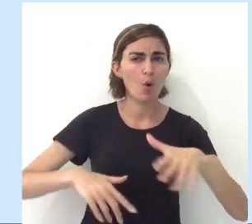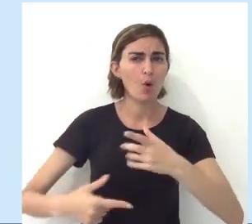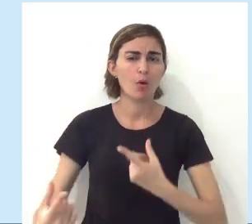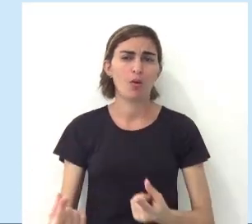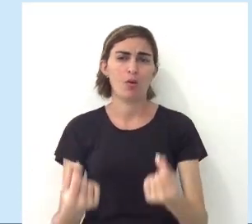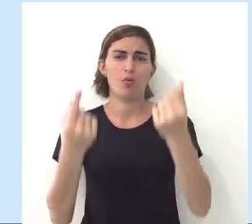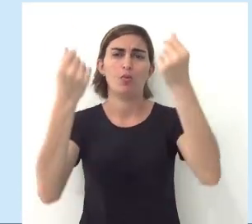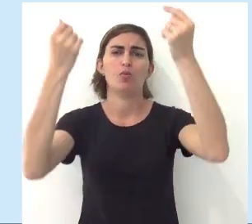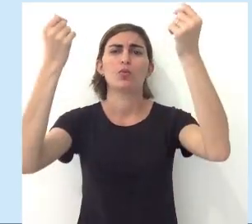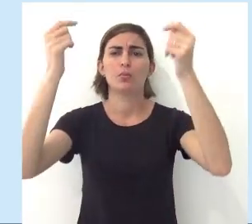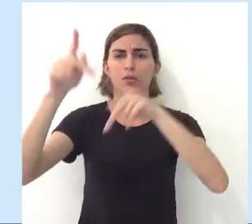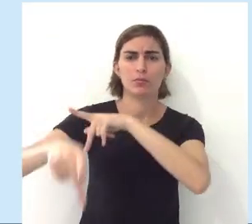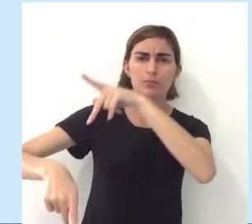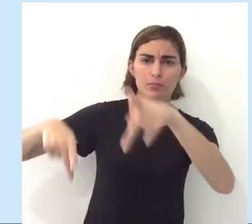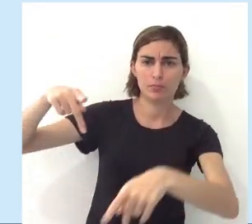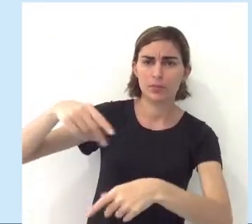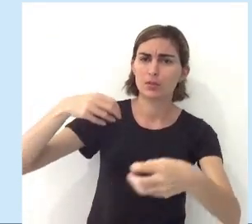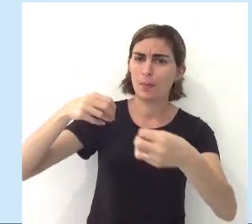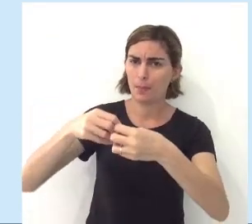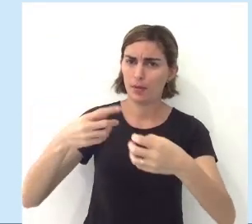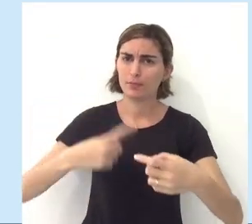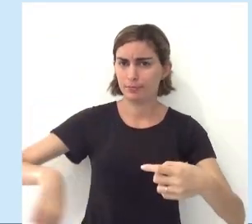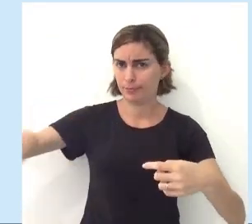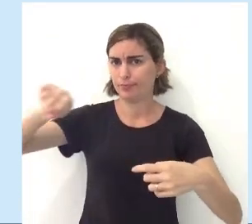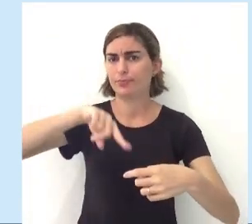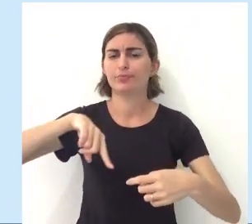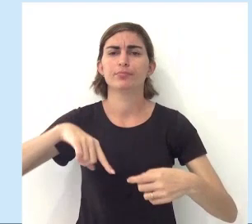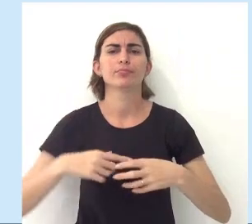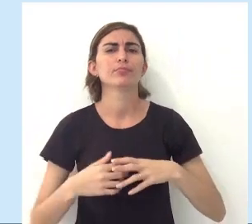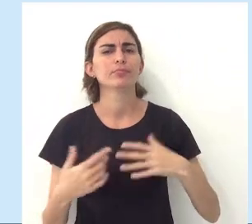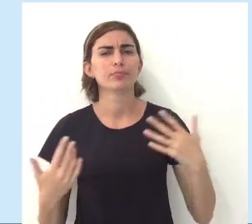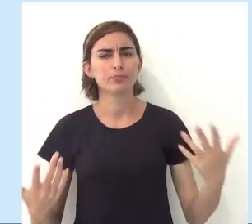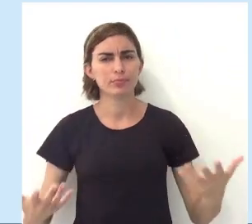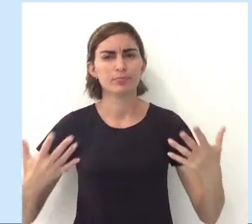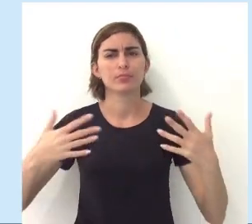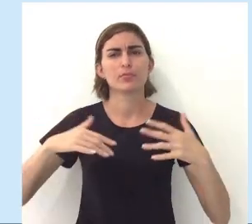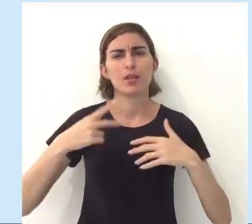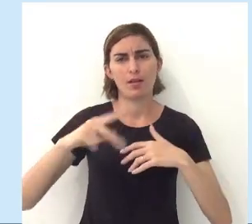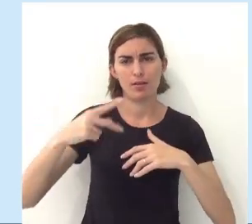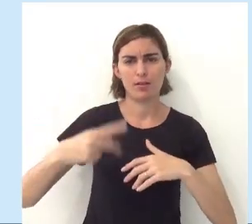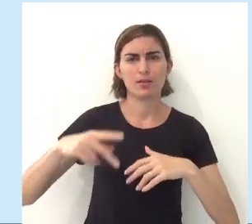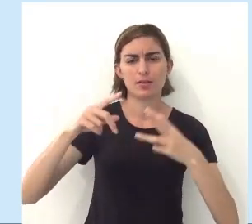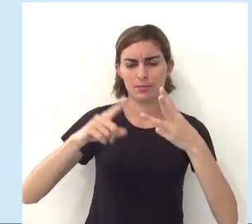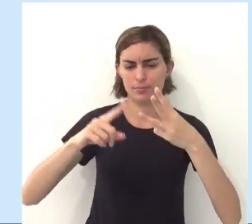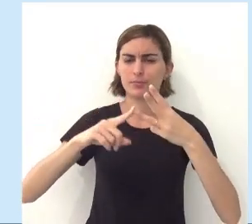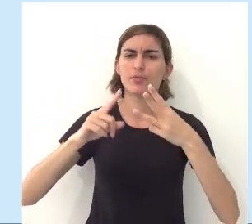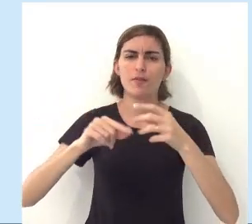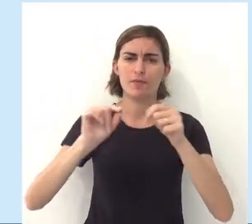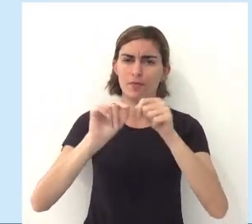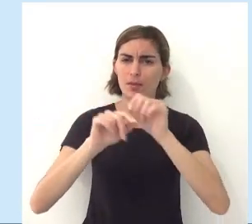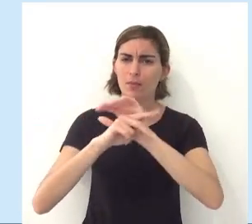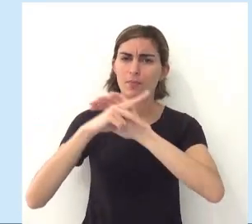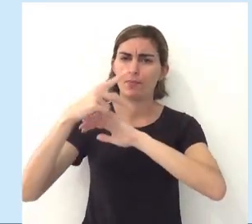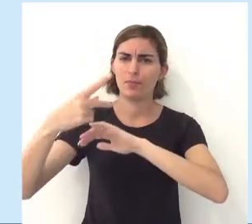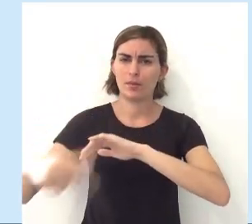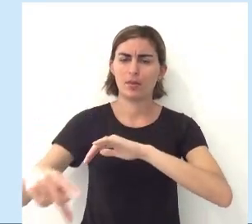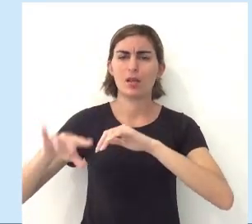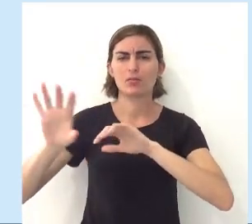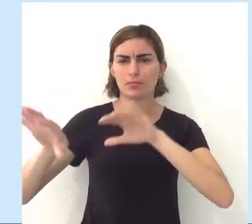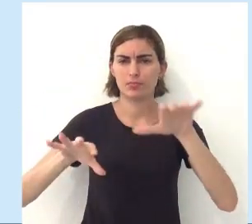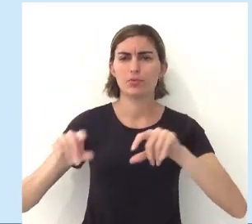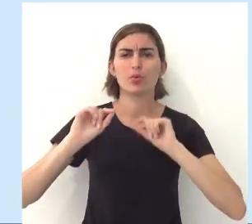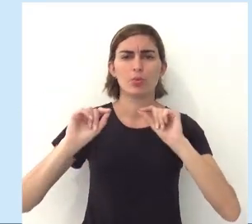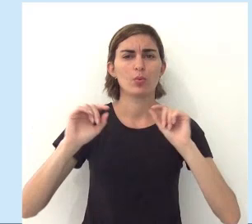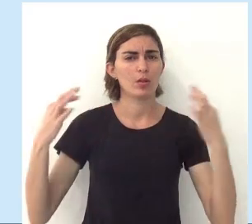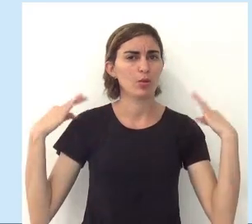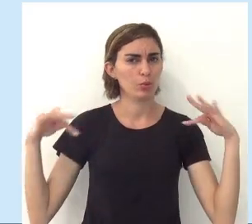movimenta a economia das pessoas. É o mais próximo de nós. Ok, gente? Esse setor terciário faz parte